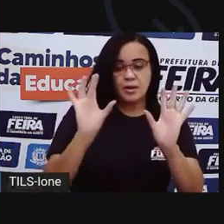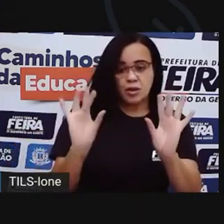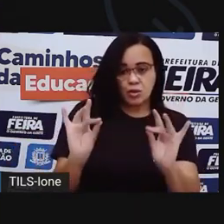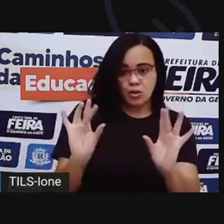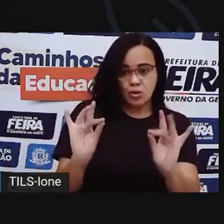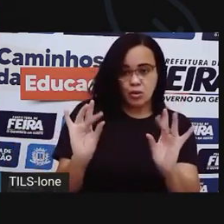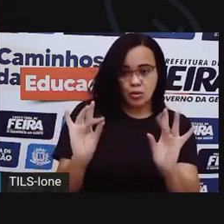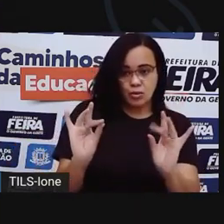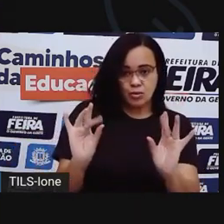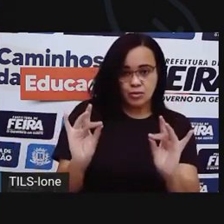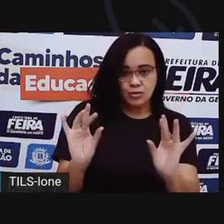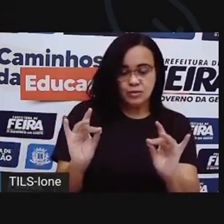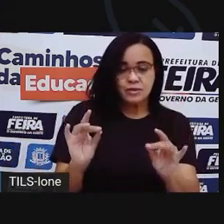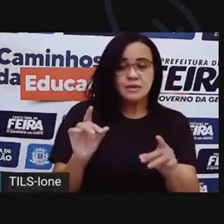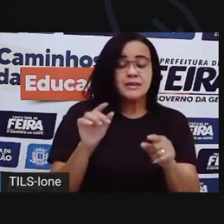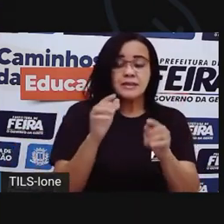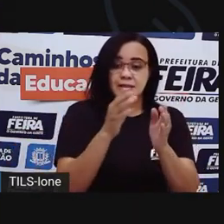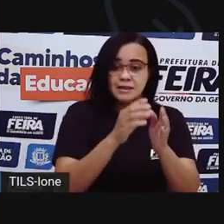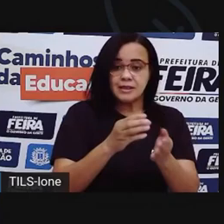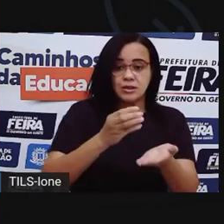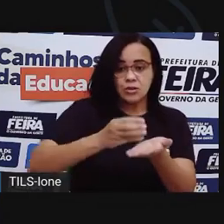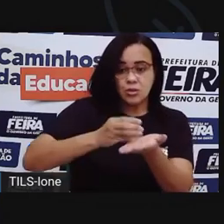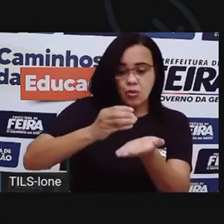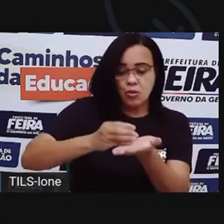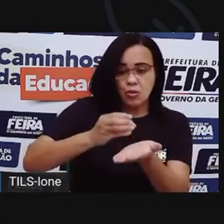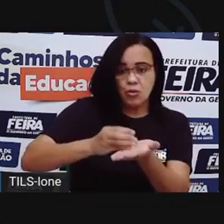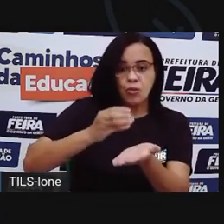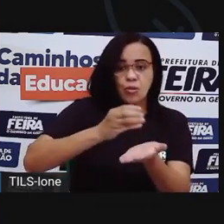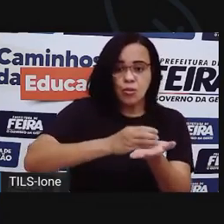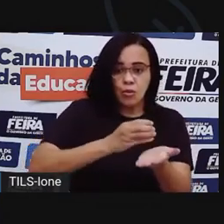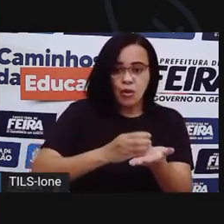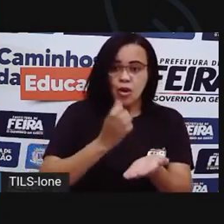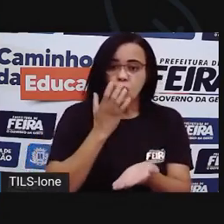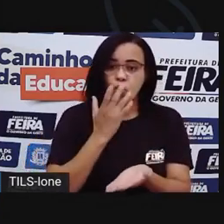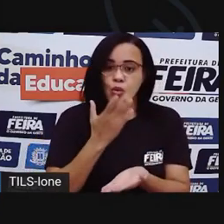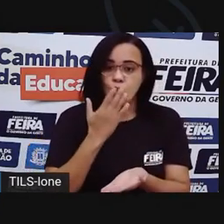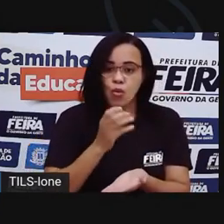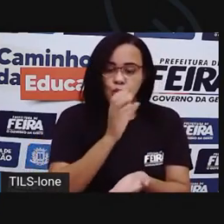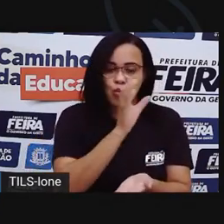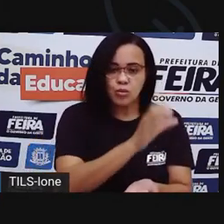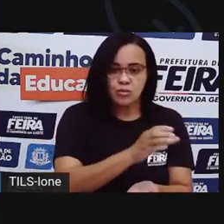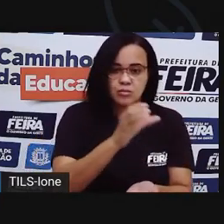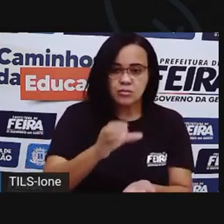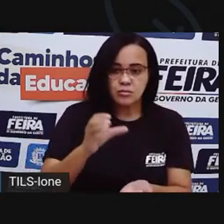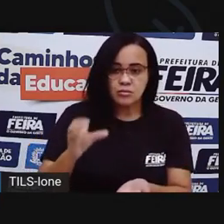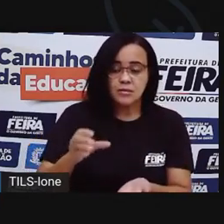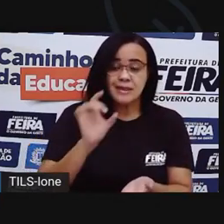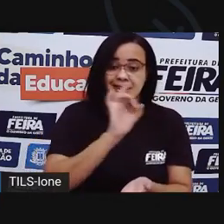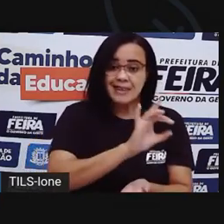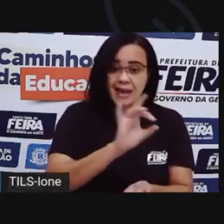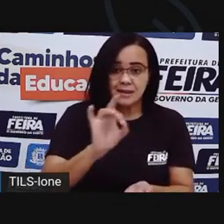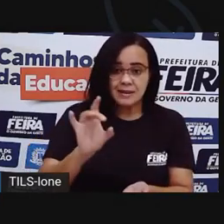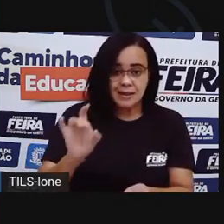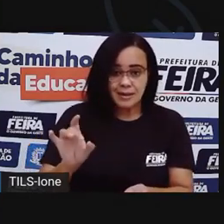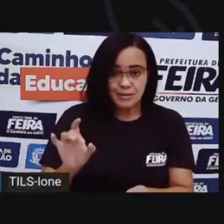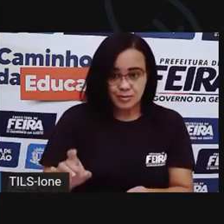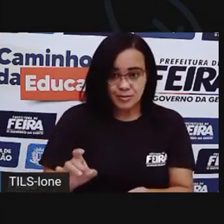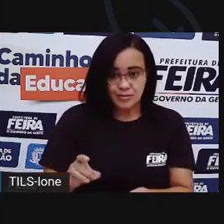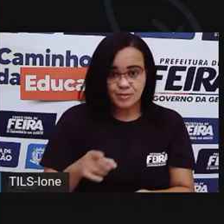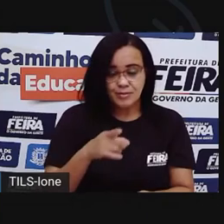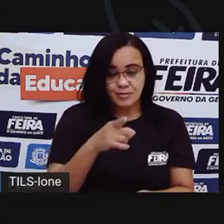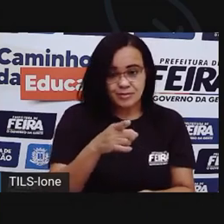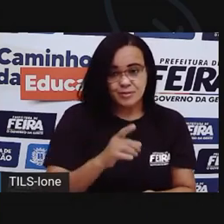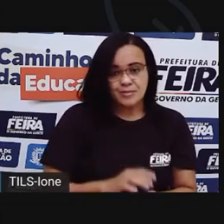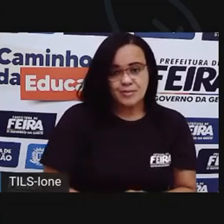E, ó, os potinhos com cada cor que a pró recortou. Então, a pró recortou o laranja, né? A galinha é ruiva, então,